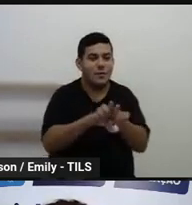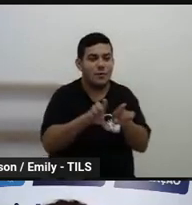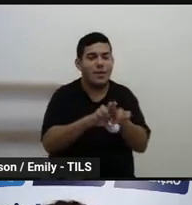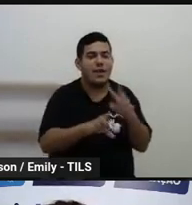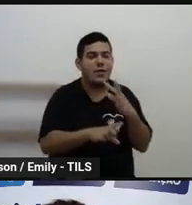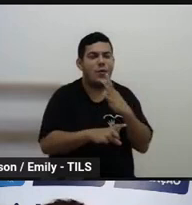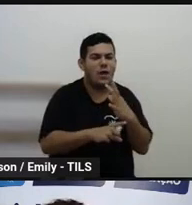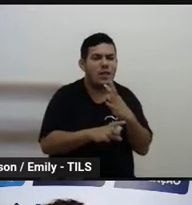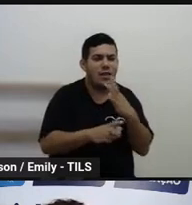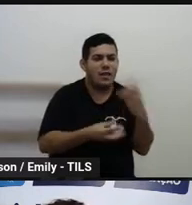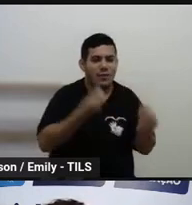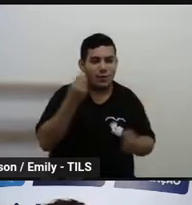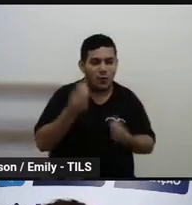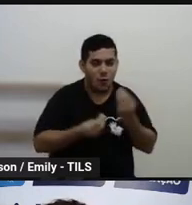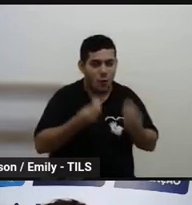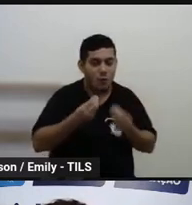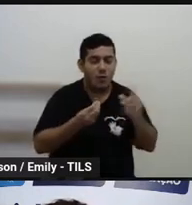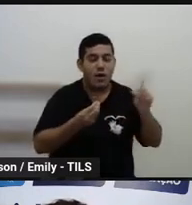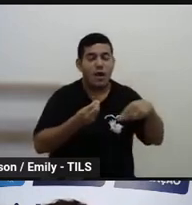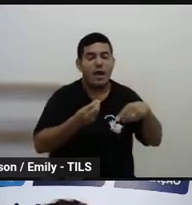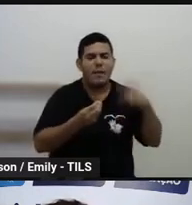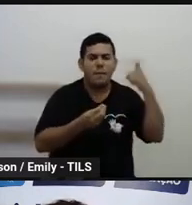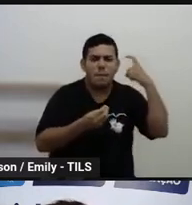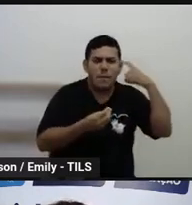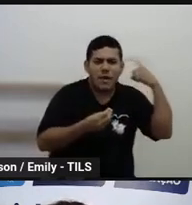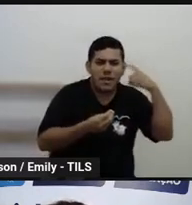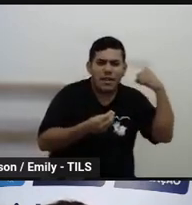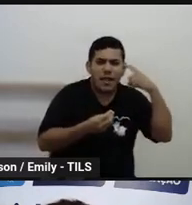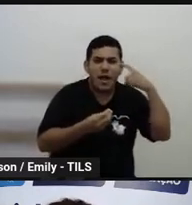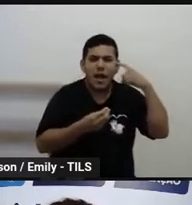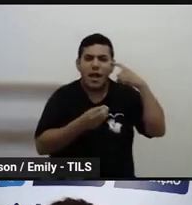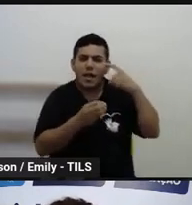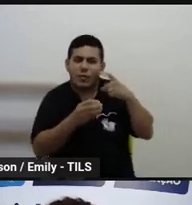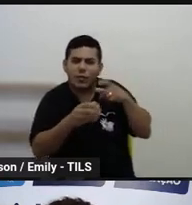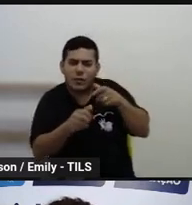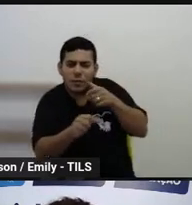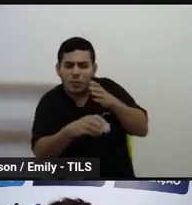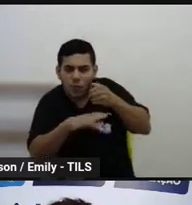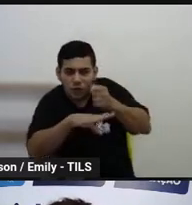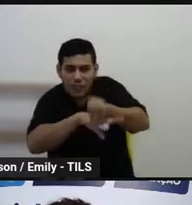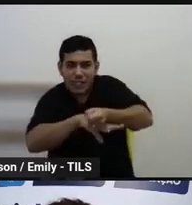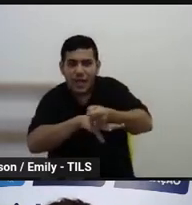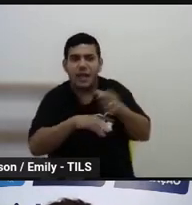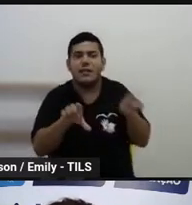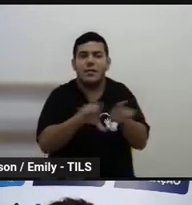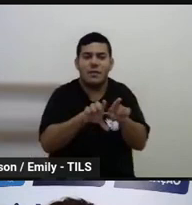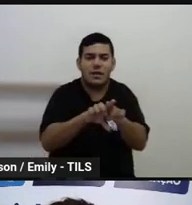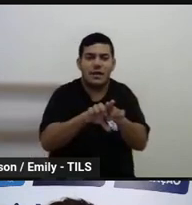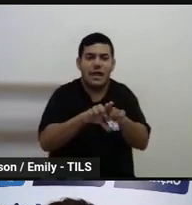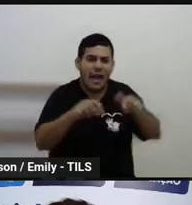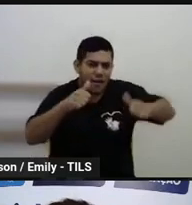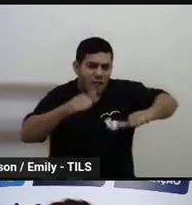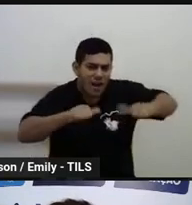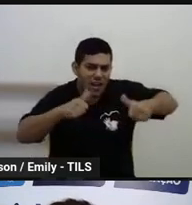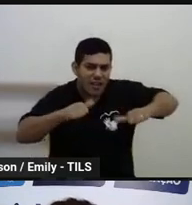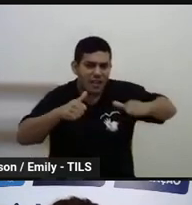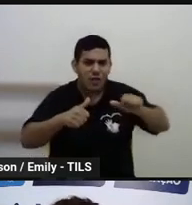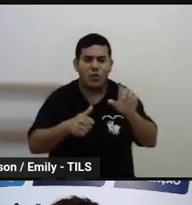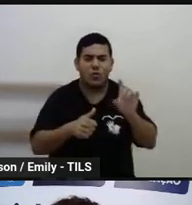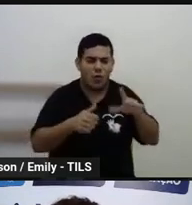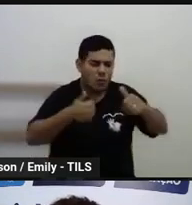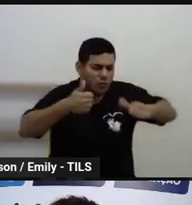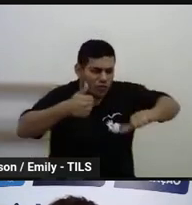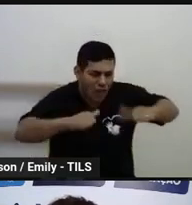realidade, a gente vai pensar nas intervenções. Não é só uma avaliação diagnóstica,